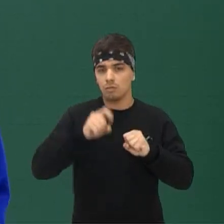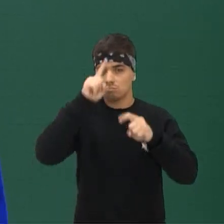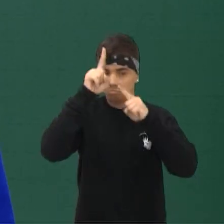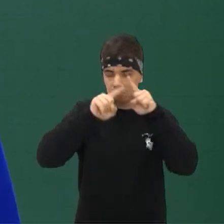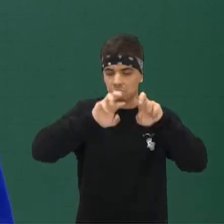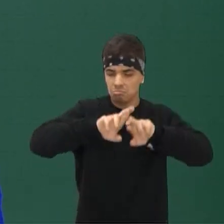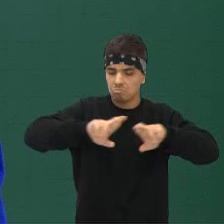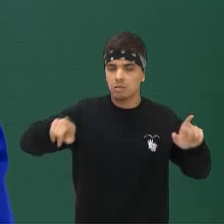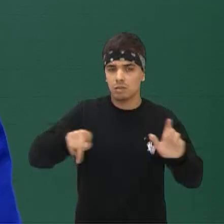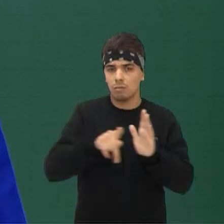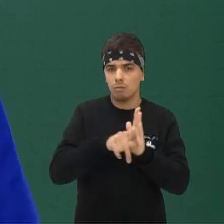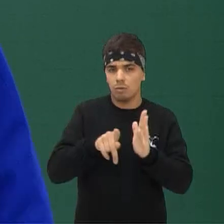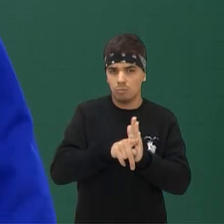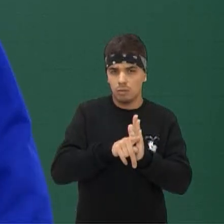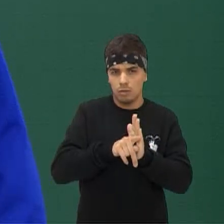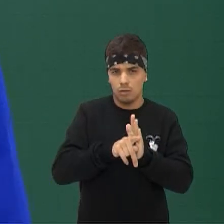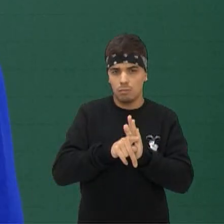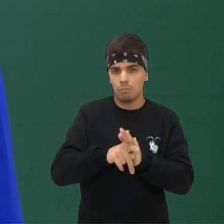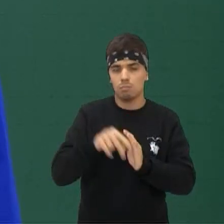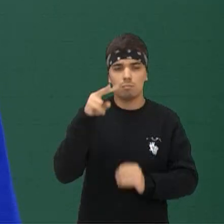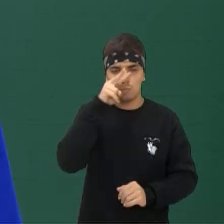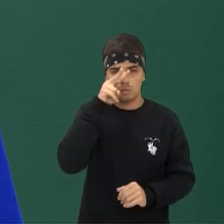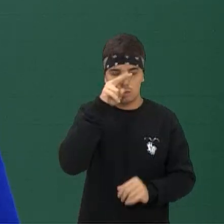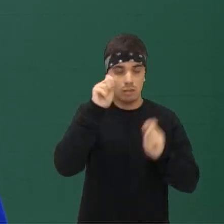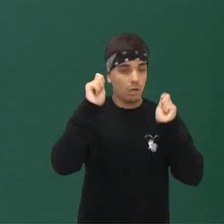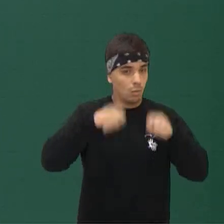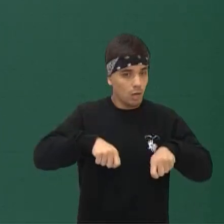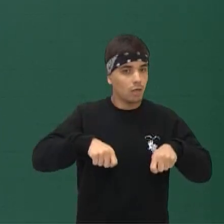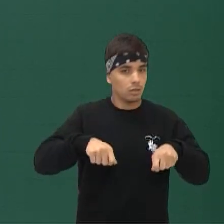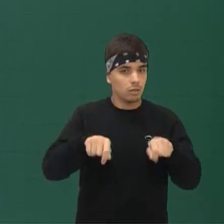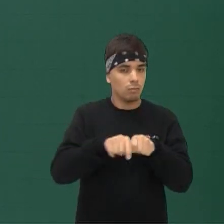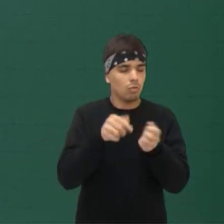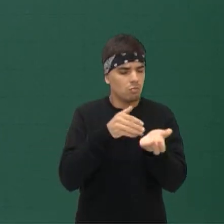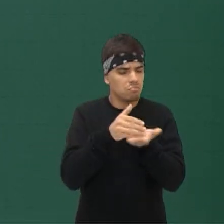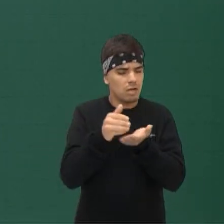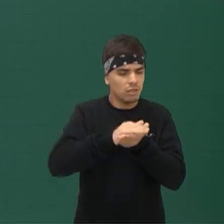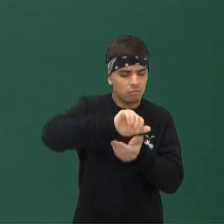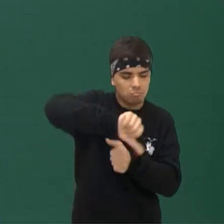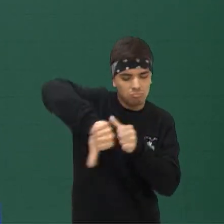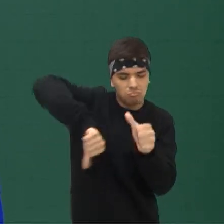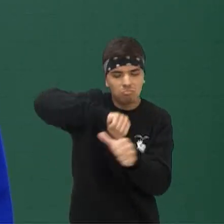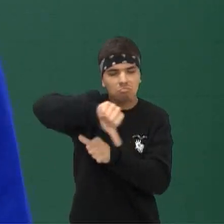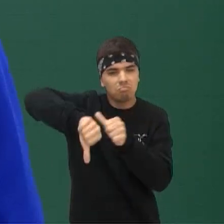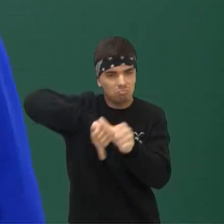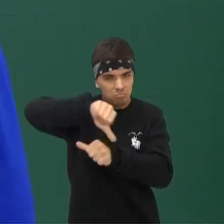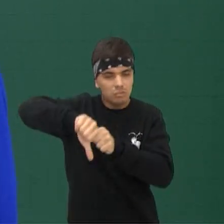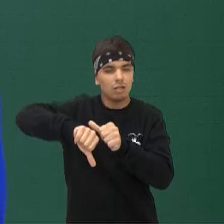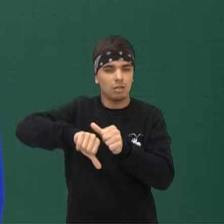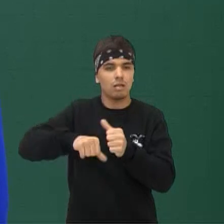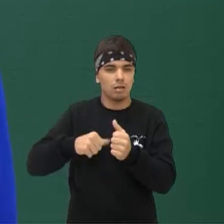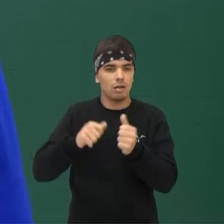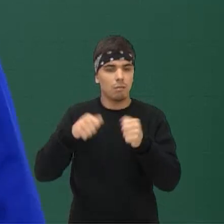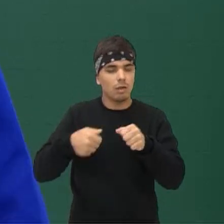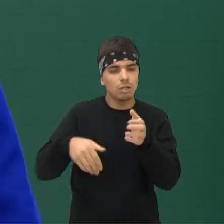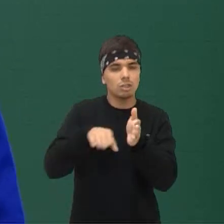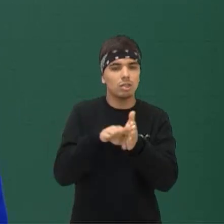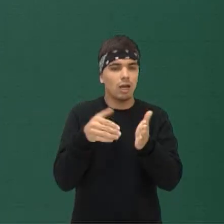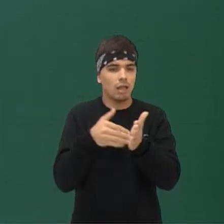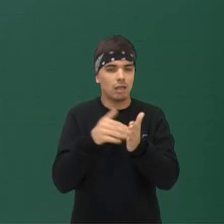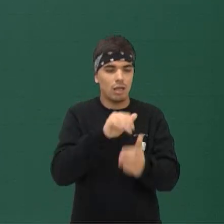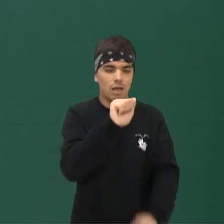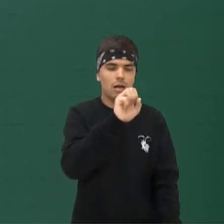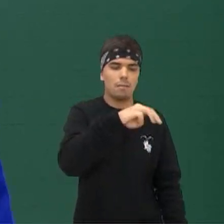diferença de potencial que acaba trabalhando E aí você consegue estar começando a converter esses elementos ali Porque a gente vai chegar em